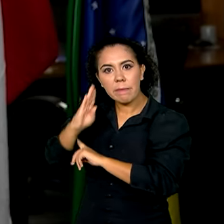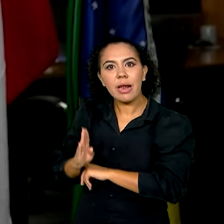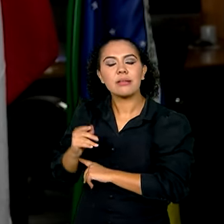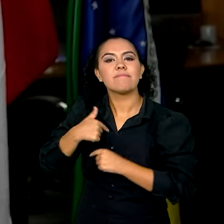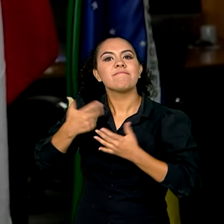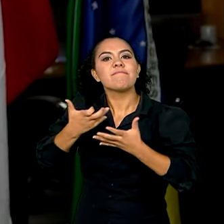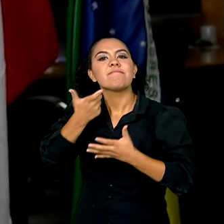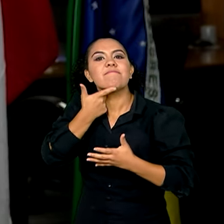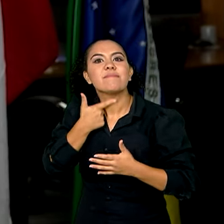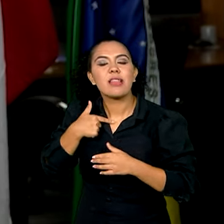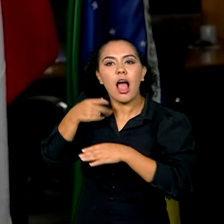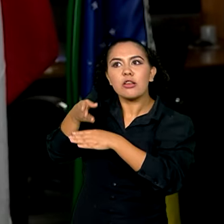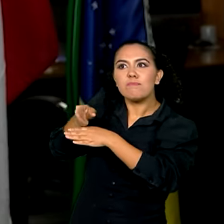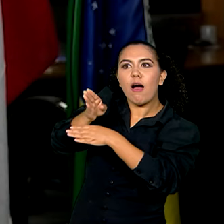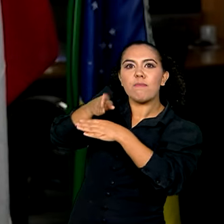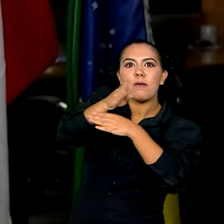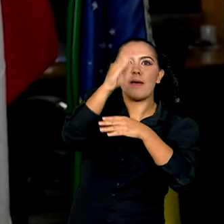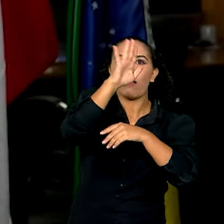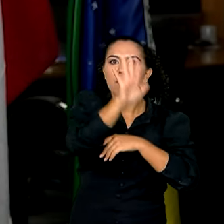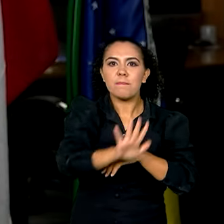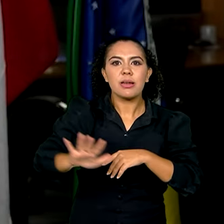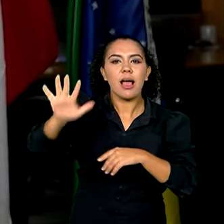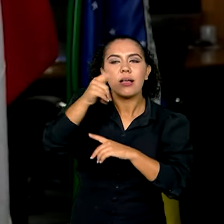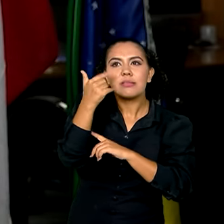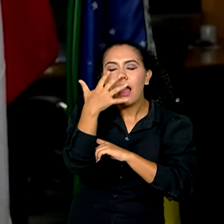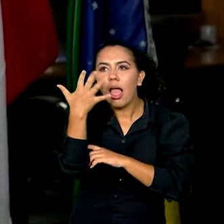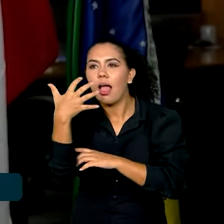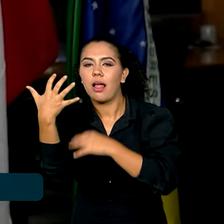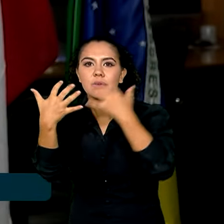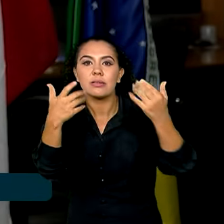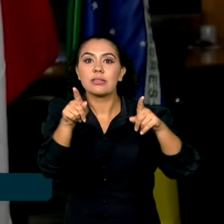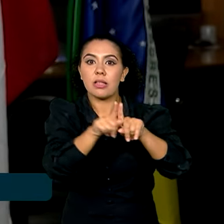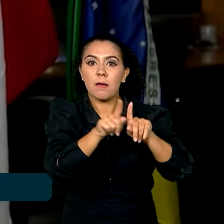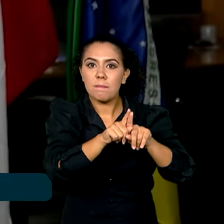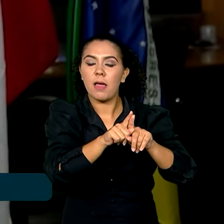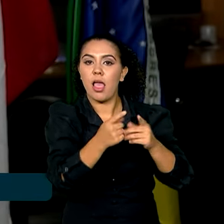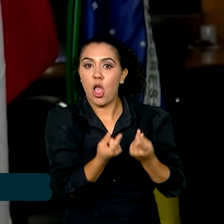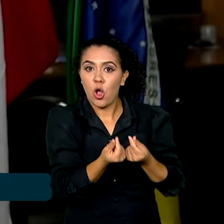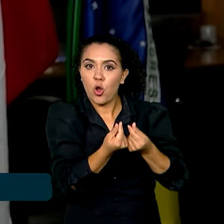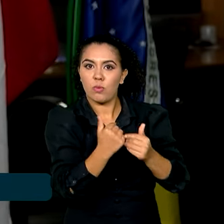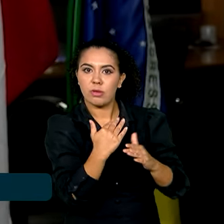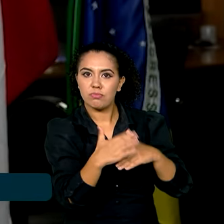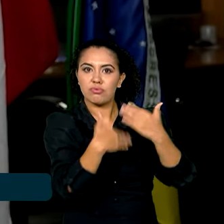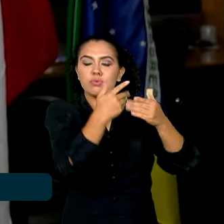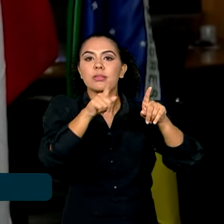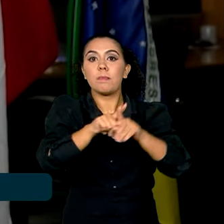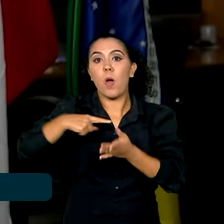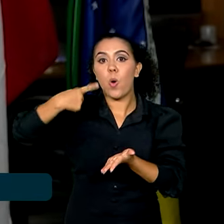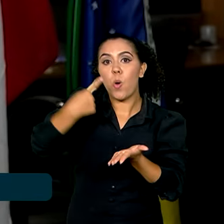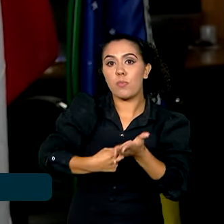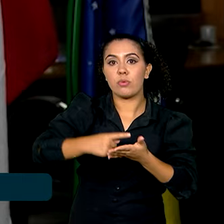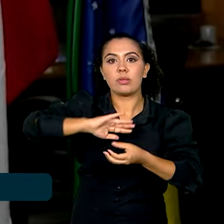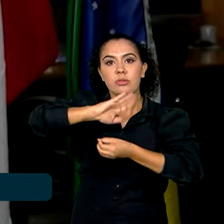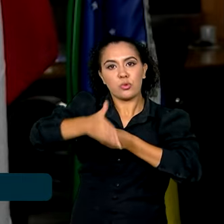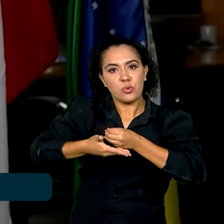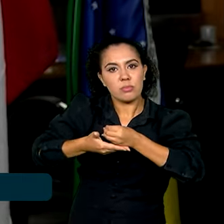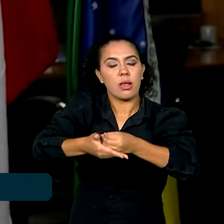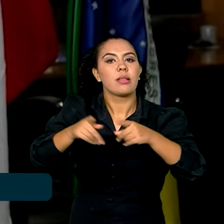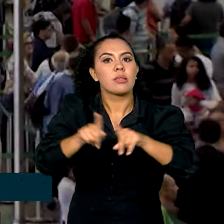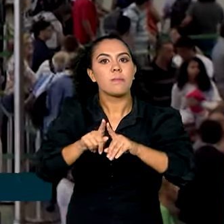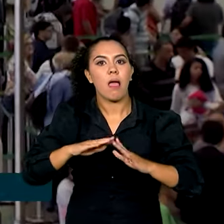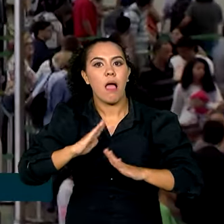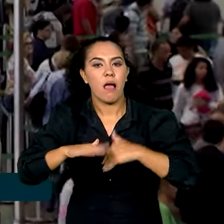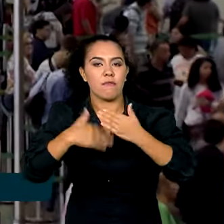nos tornamos mais atrativos para o mundo, pelo crescimento econômico, o compromisso com a sustentabilidade e o avanço nas políticas